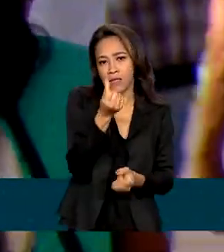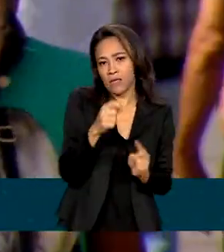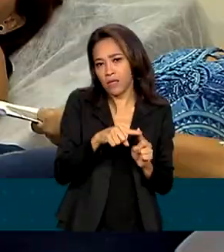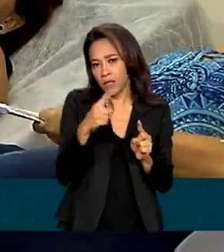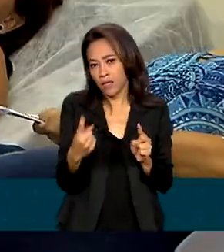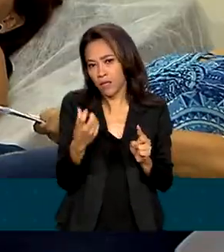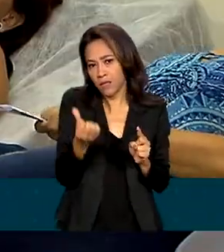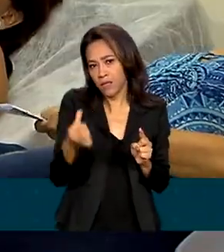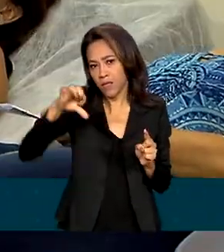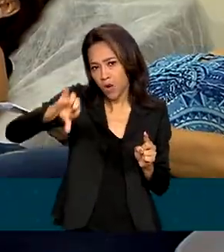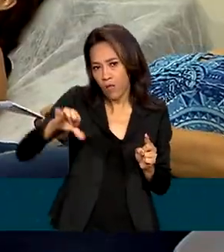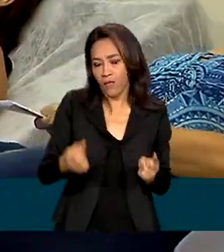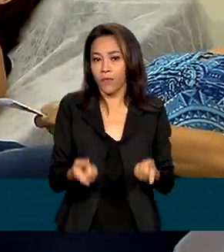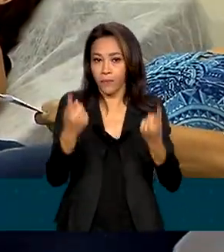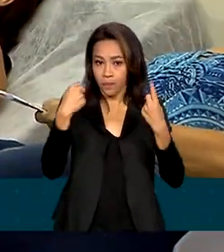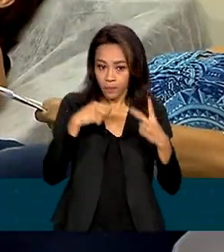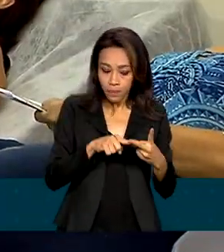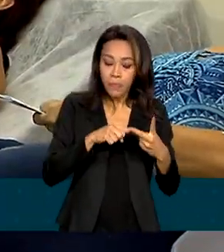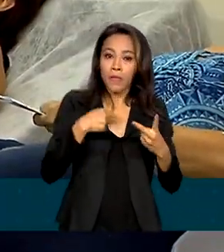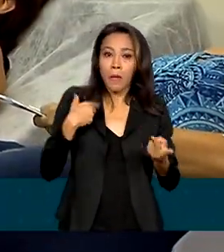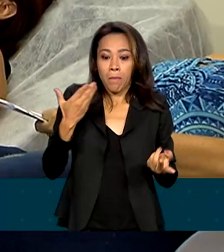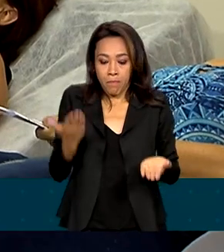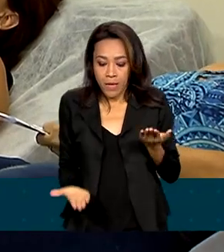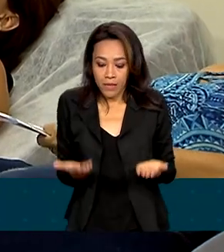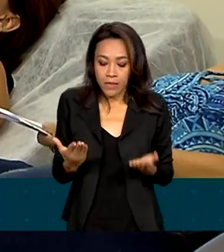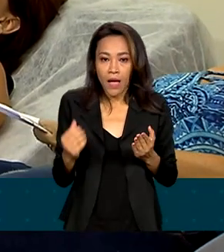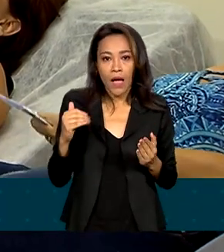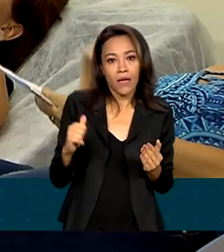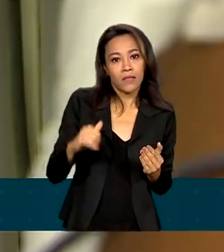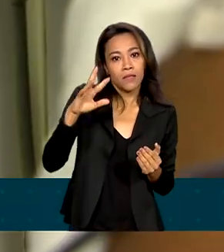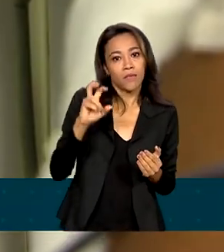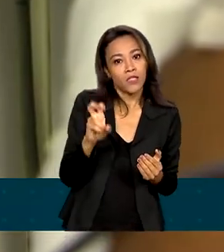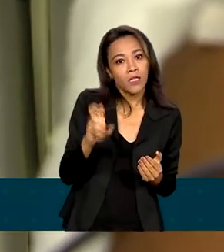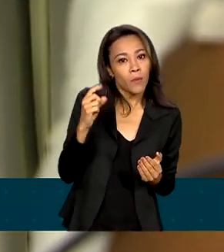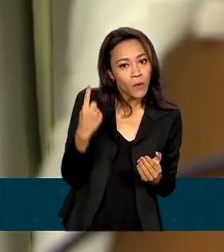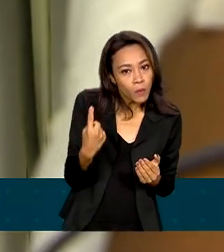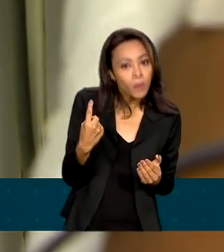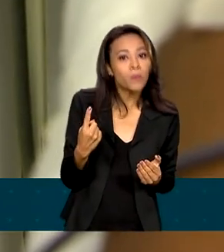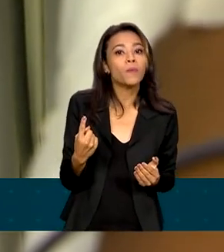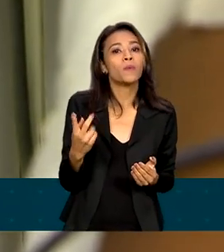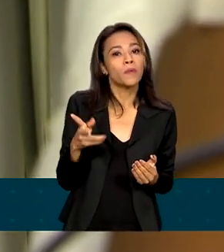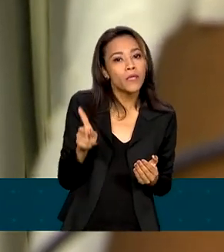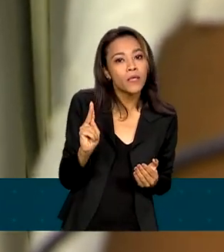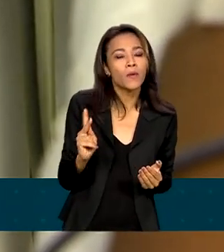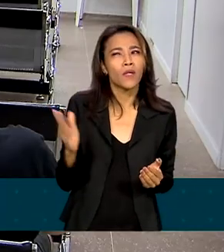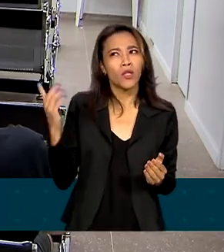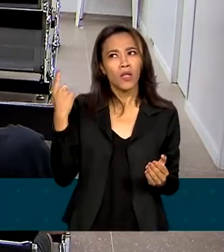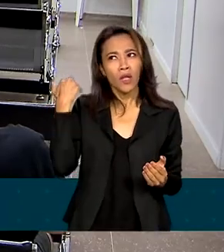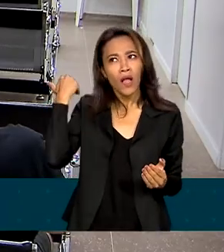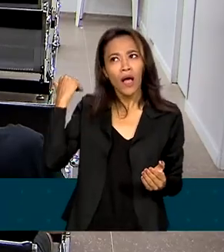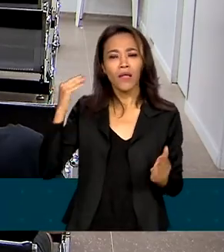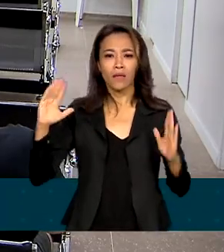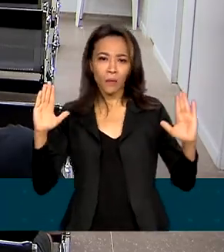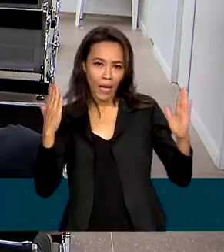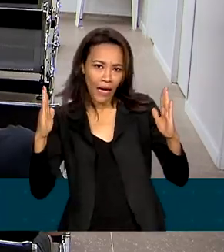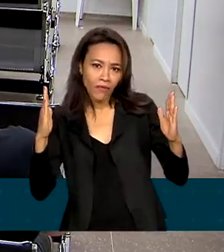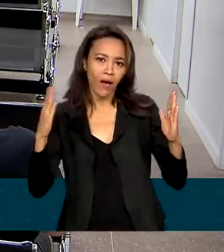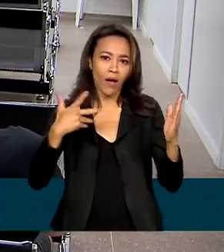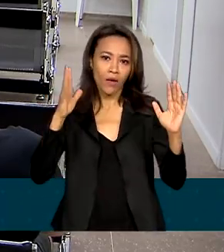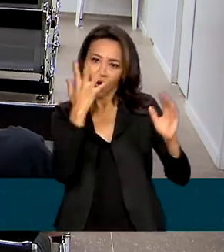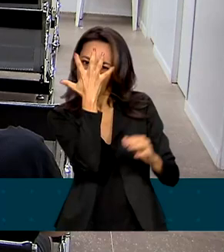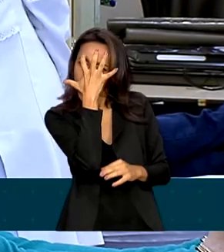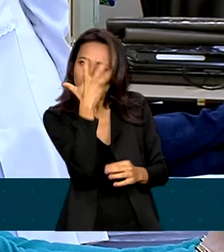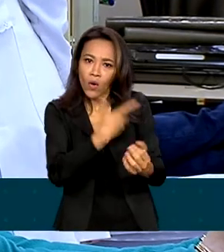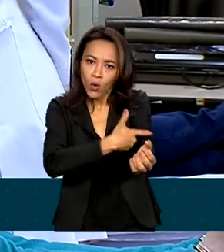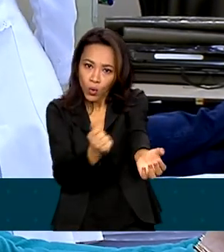anos. O doador tem que pesar mais de 51 quilos. Quem doou na época do carnaval ainda não pode doar